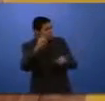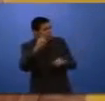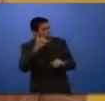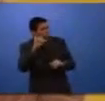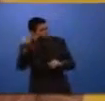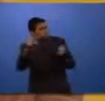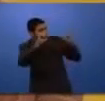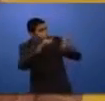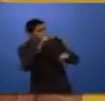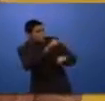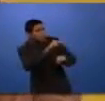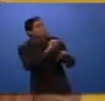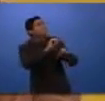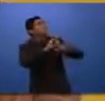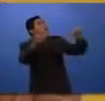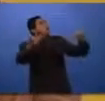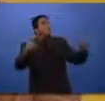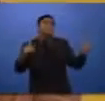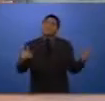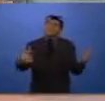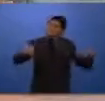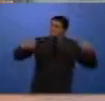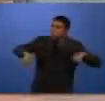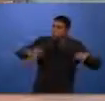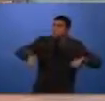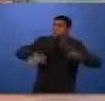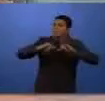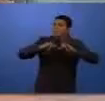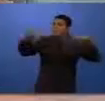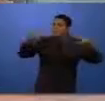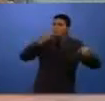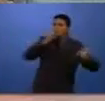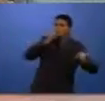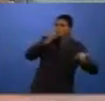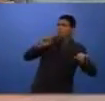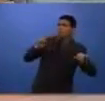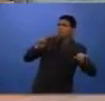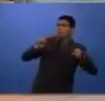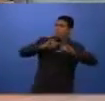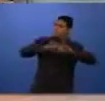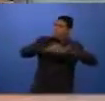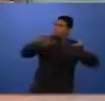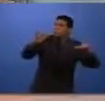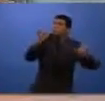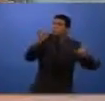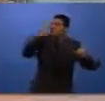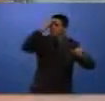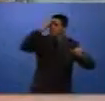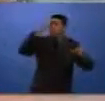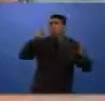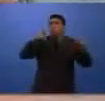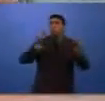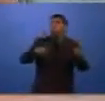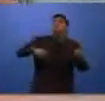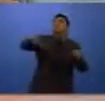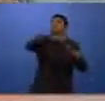cometidos em sua comunidade? É denunciar, é coletar as informações, é saber quem são as